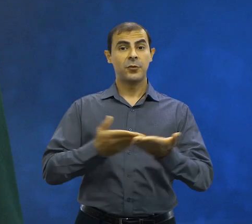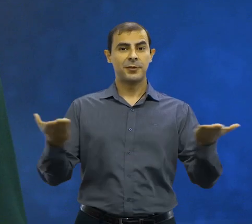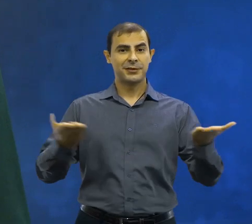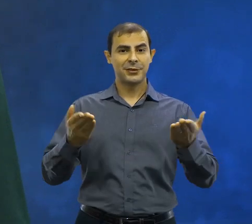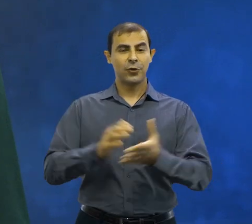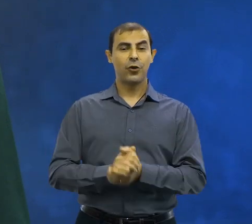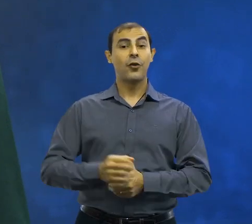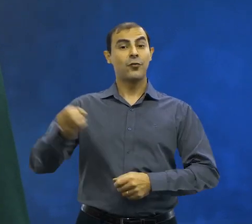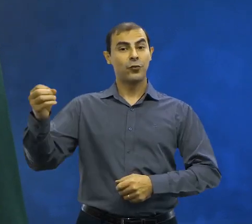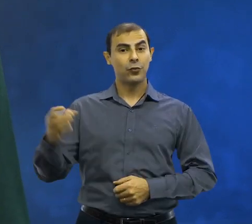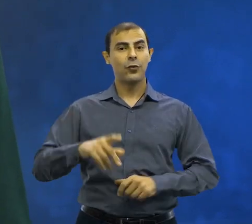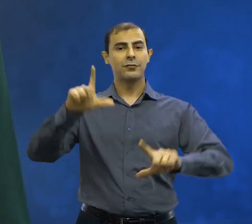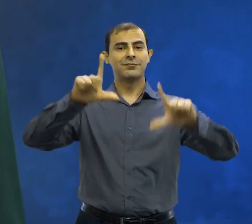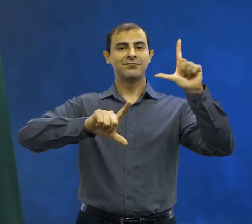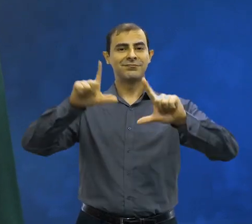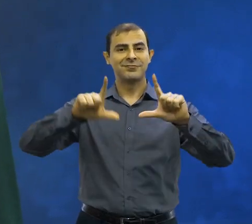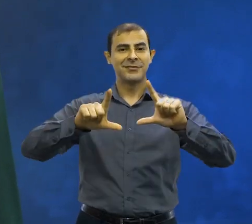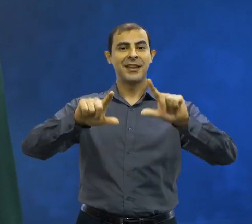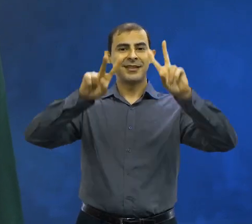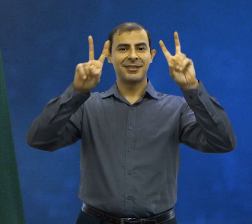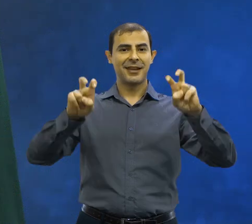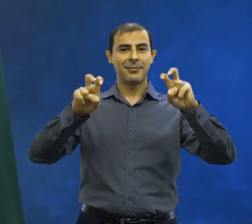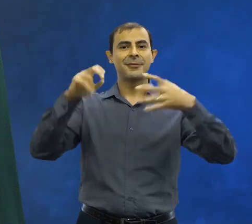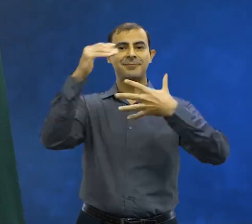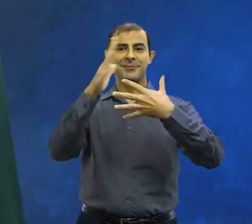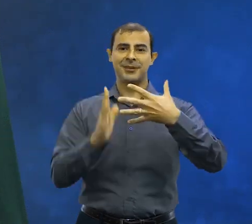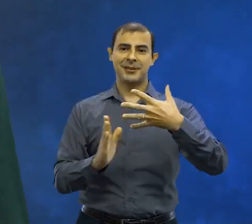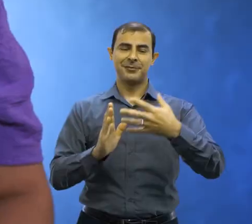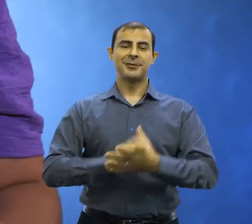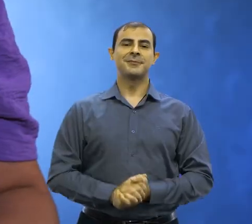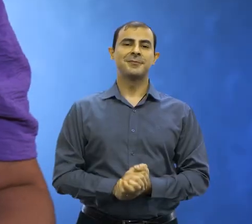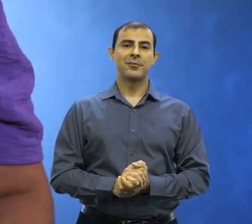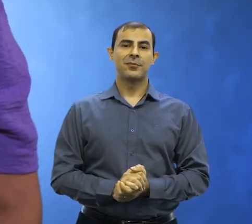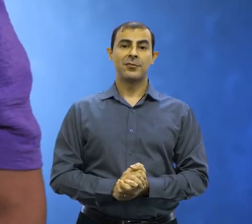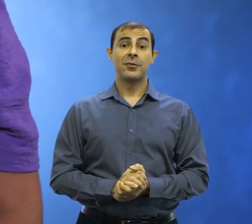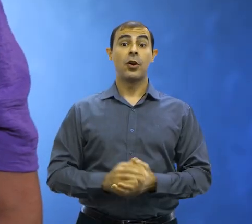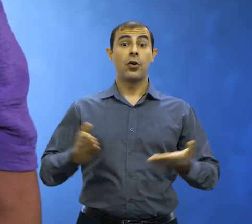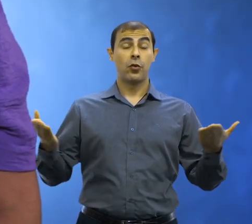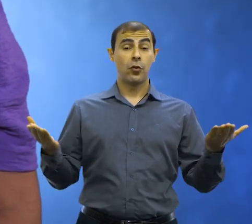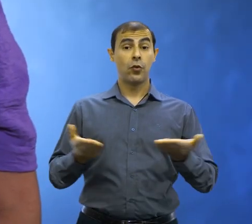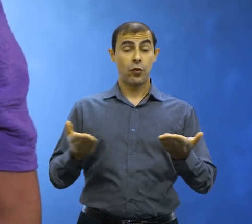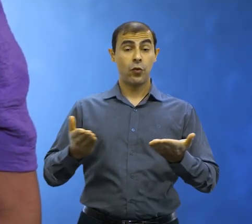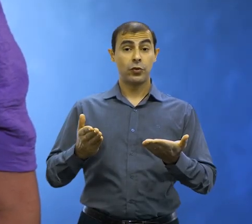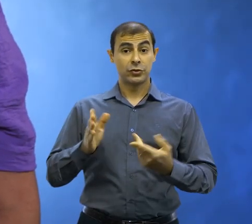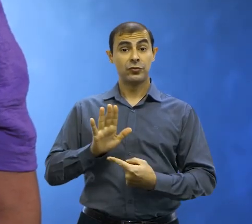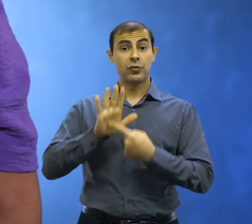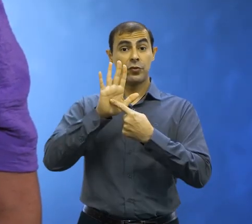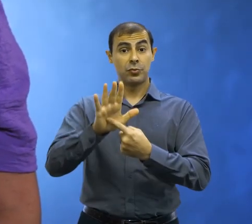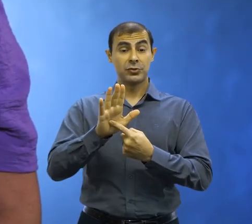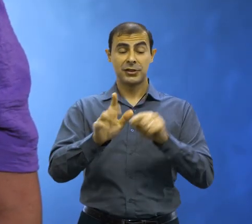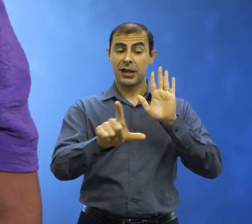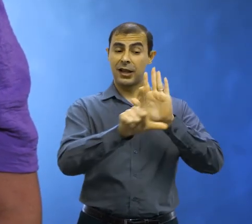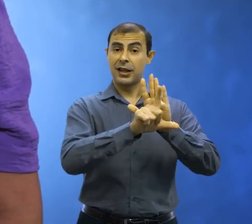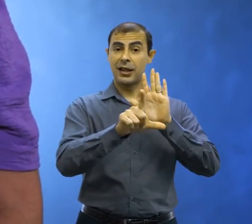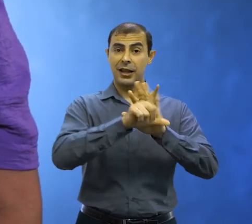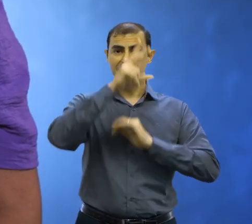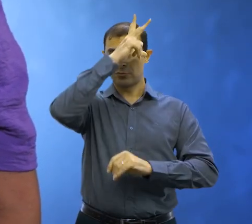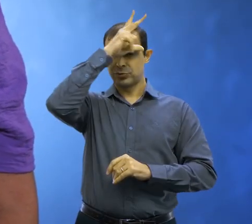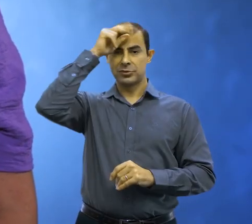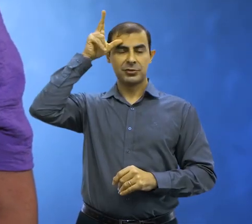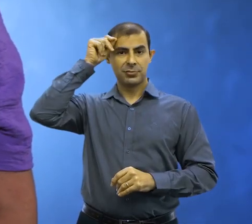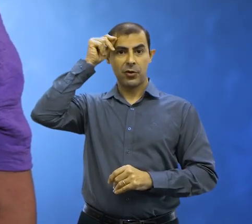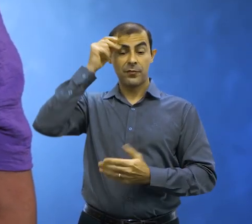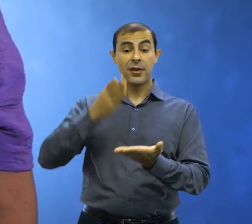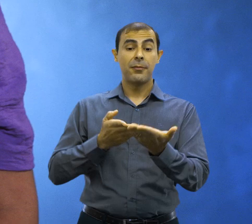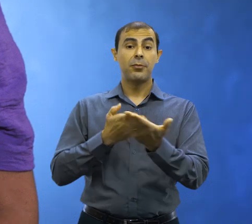Começa agora mais uma edição do Falando da Libras. Hoje vamos trazer para vocês as leis municipais que